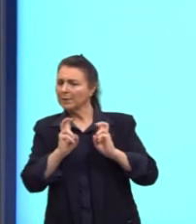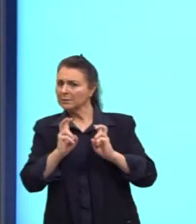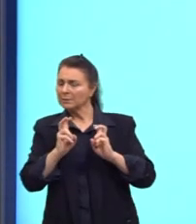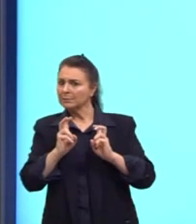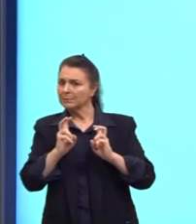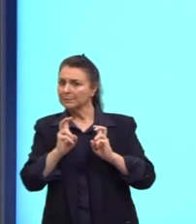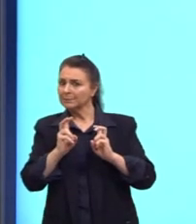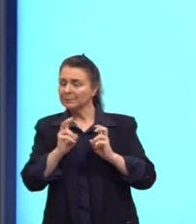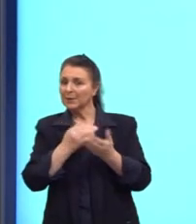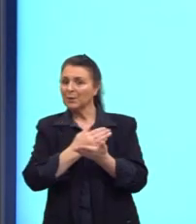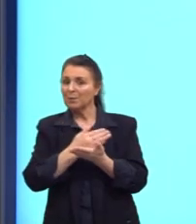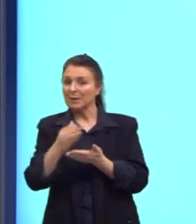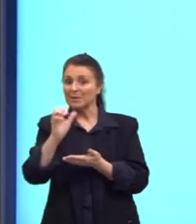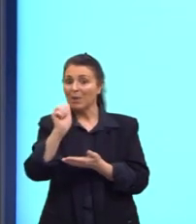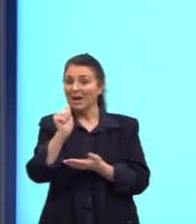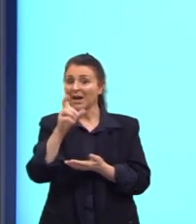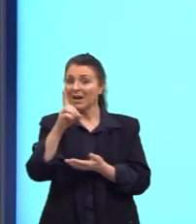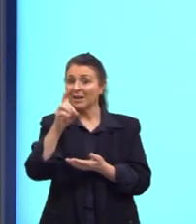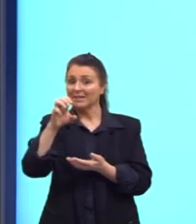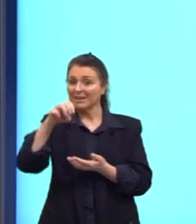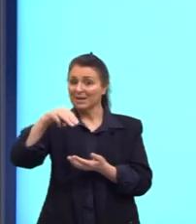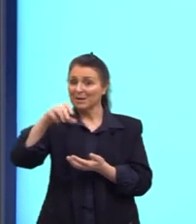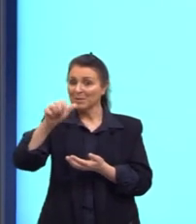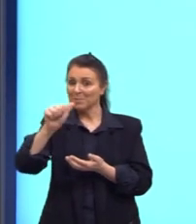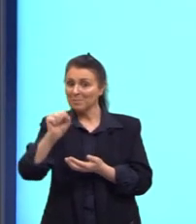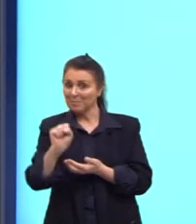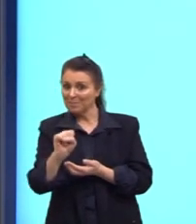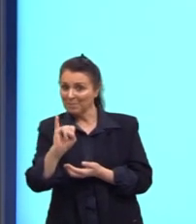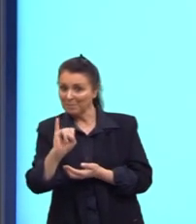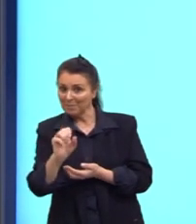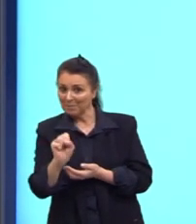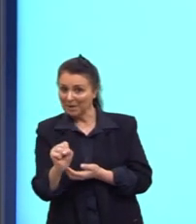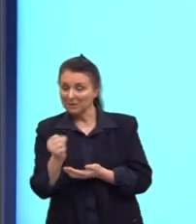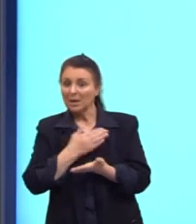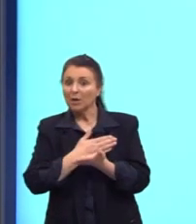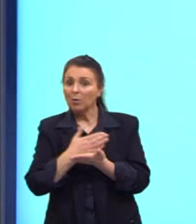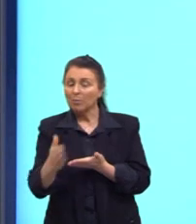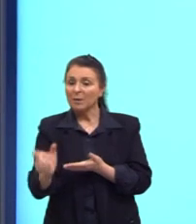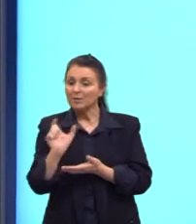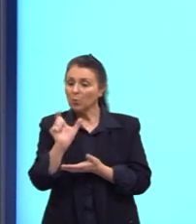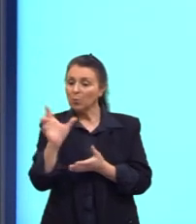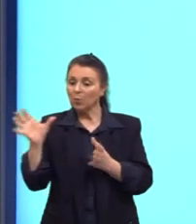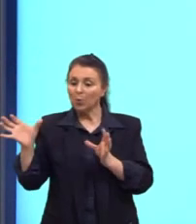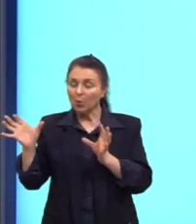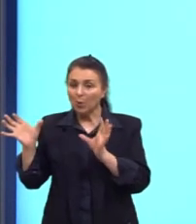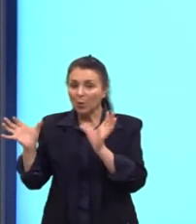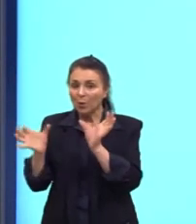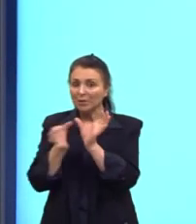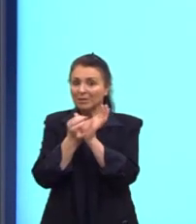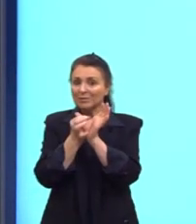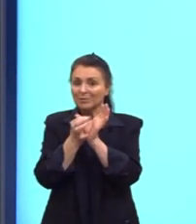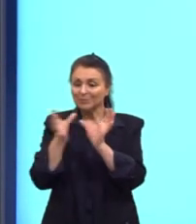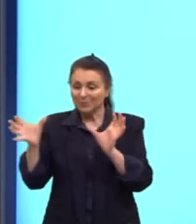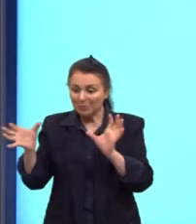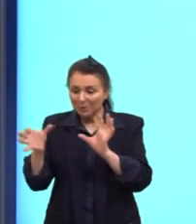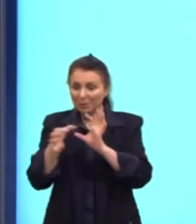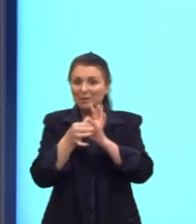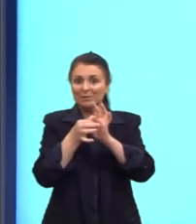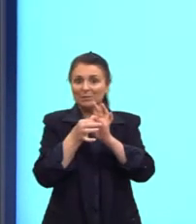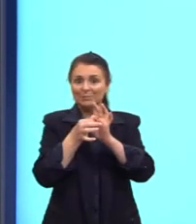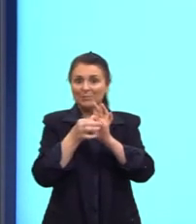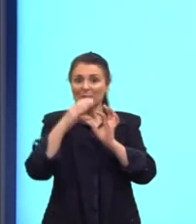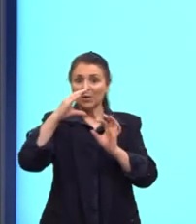começa com um conector. E aí, esse texto é organizado por conectores. Também temos uma aula só sobre os